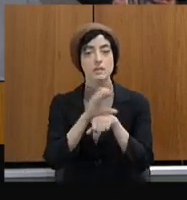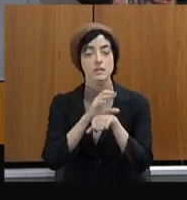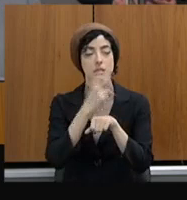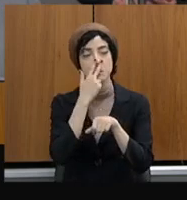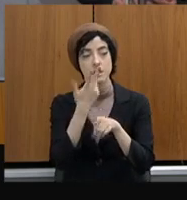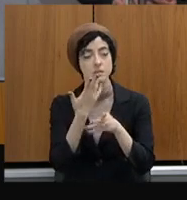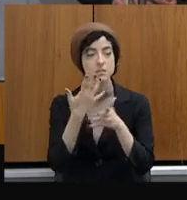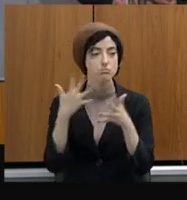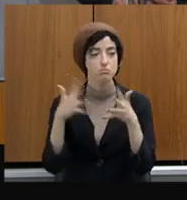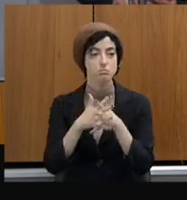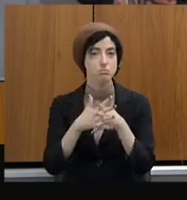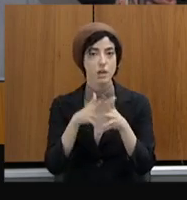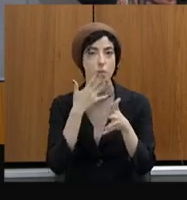que algum problema no monitor.